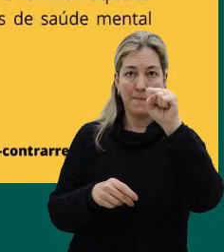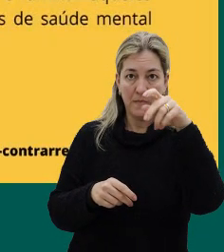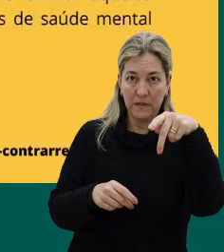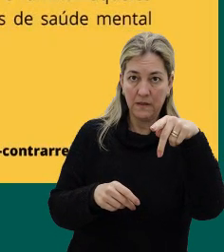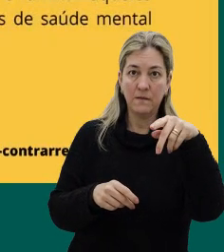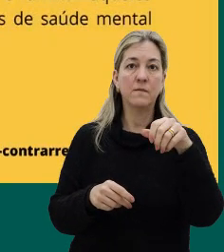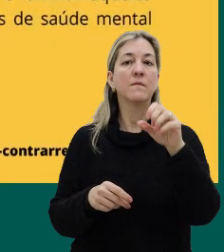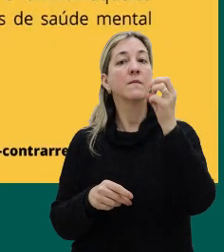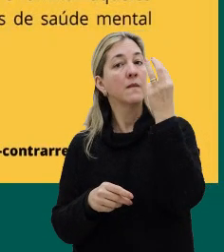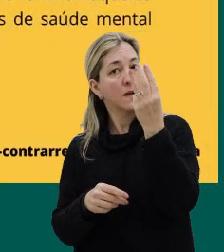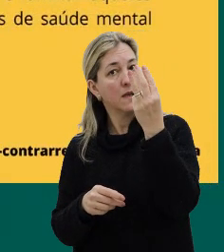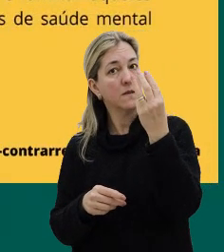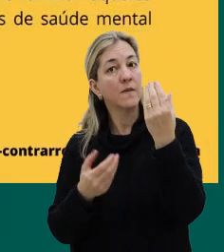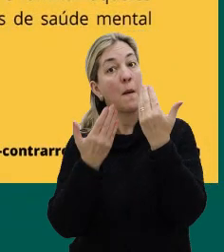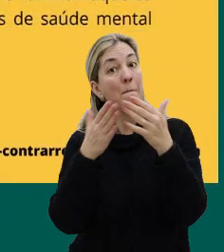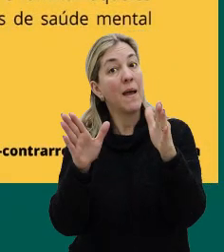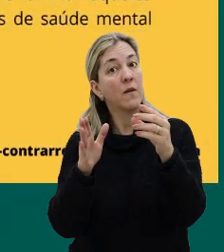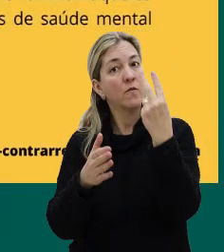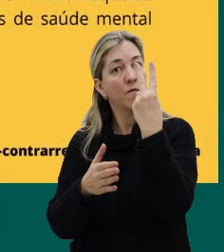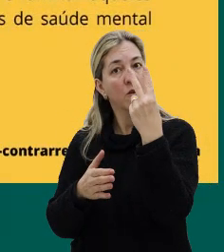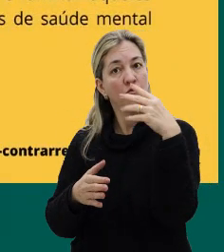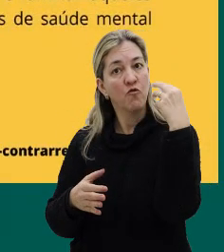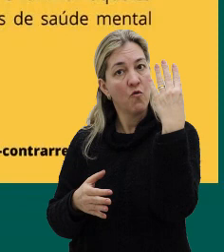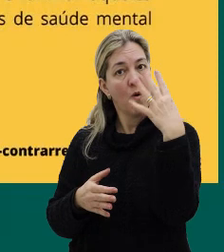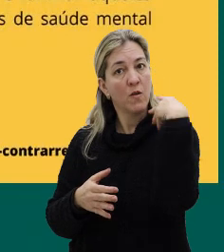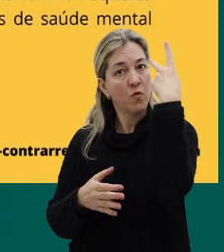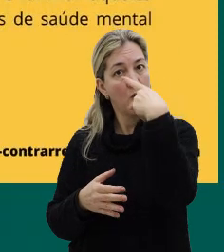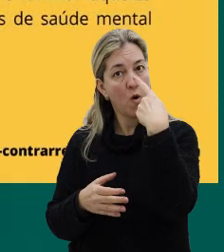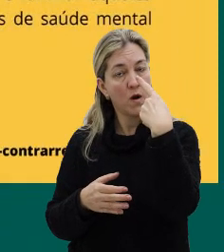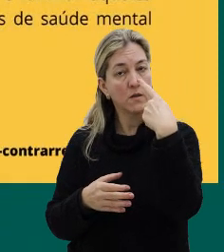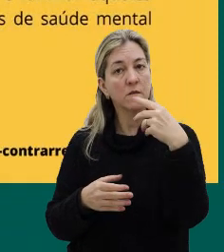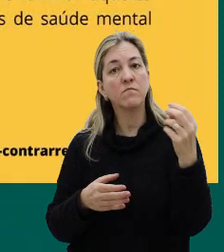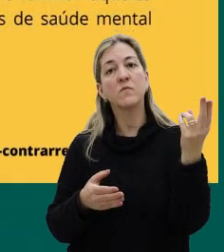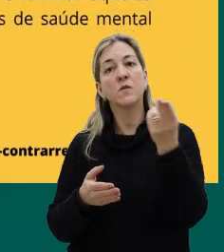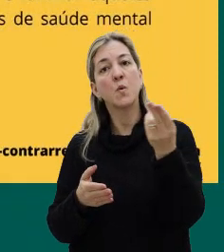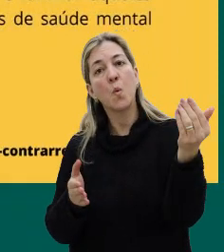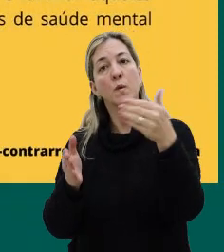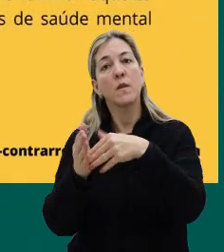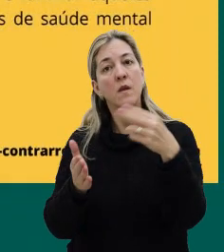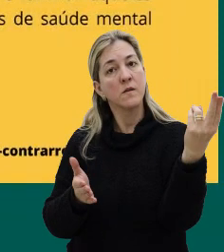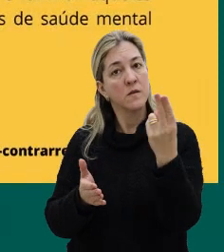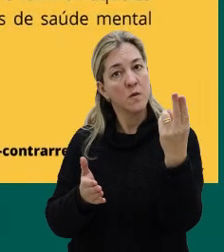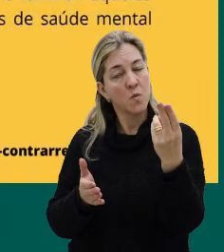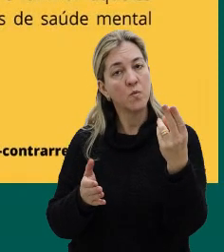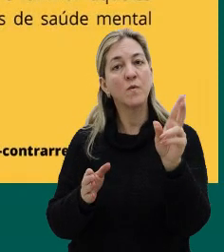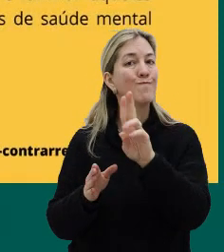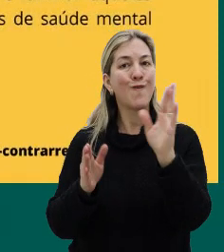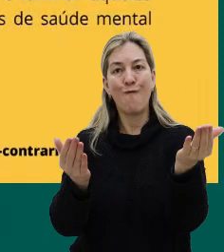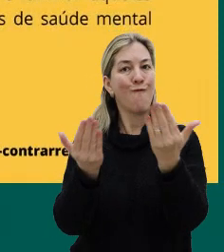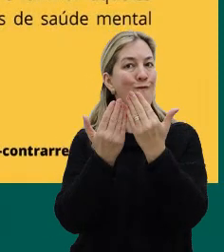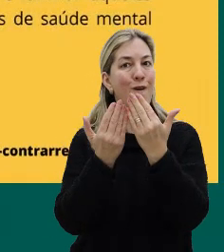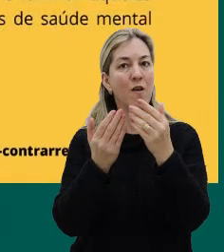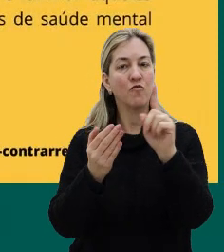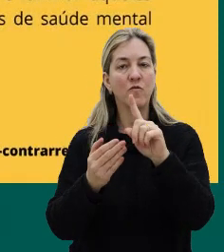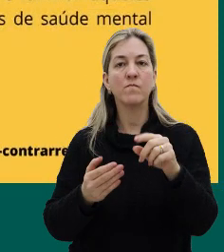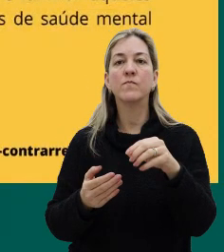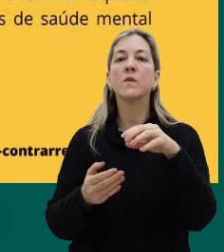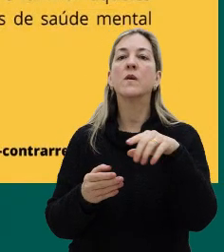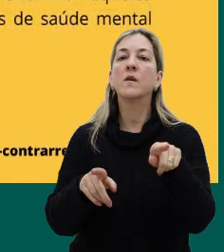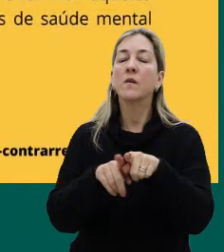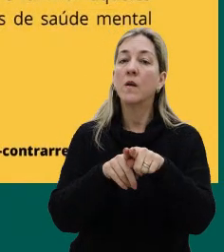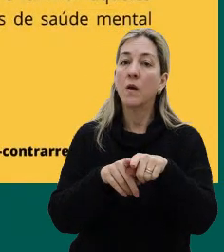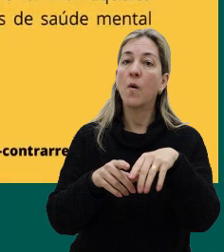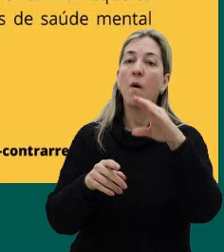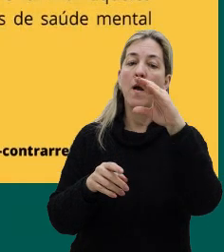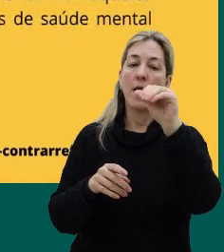local que fica aberto 24 horas, de segunda a segunda, então, ele não fecha. Ele é um Capes AD, né, para álcool e drogas, mas ele